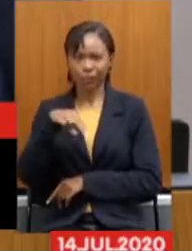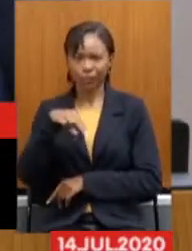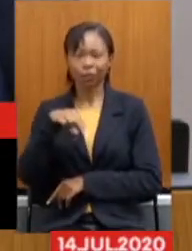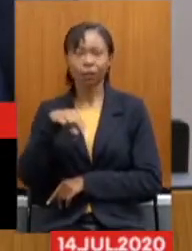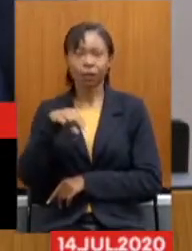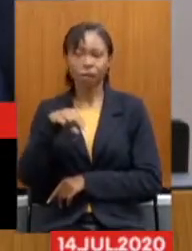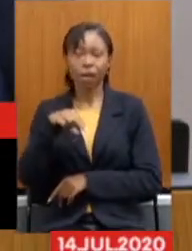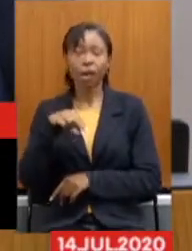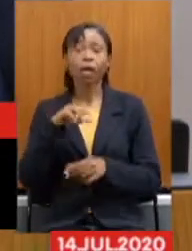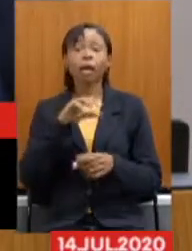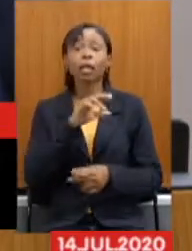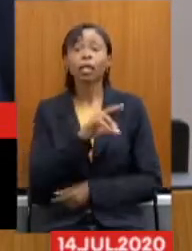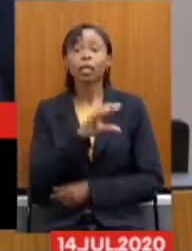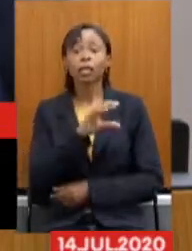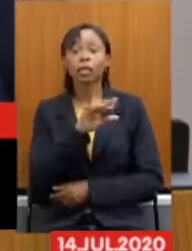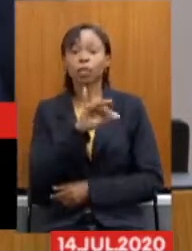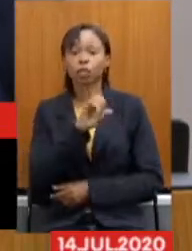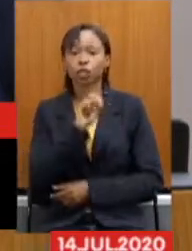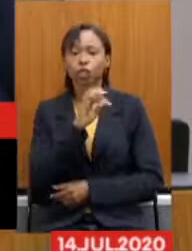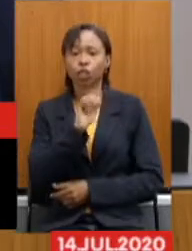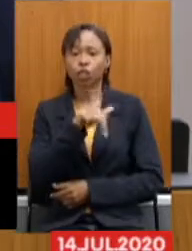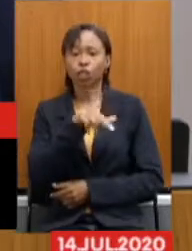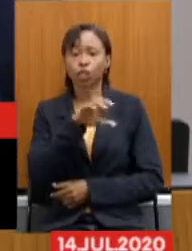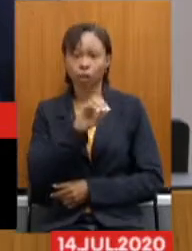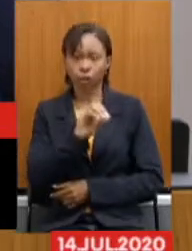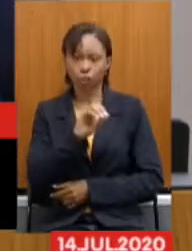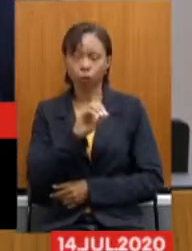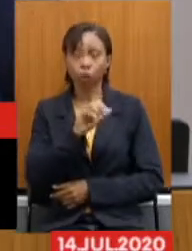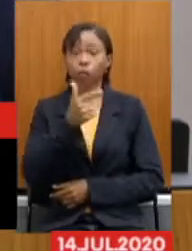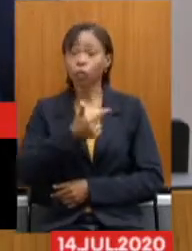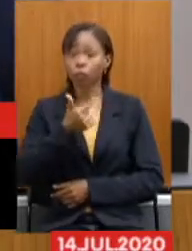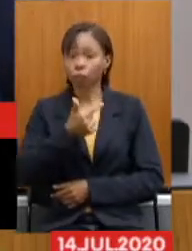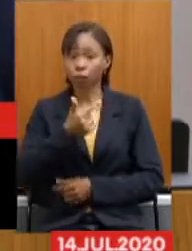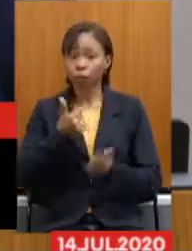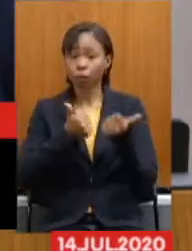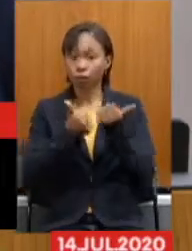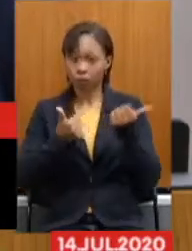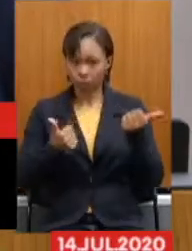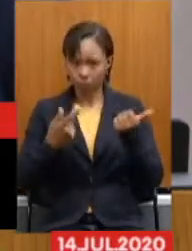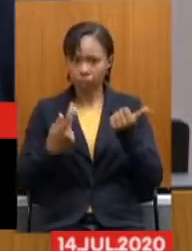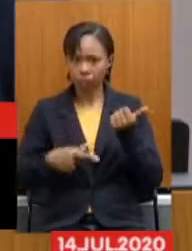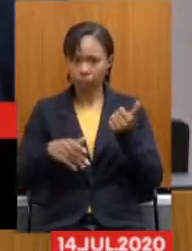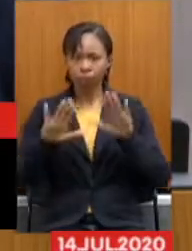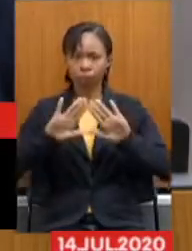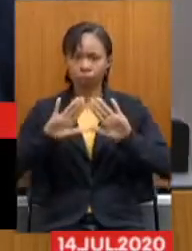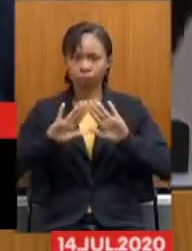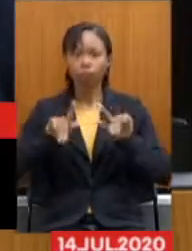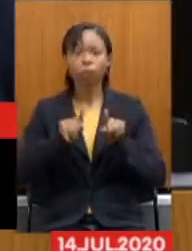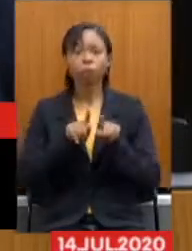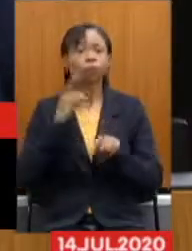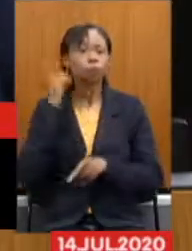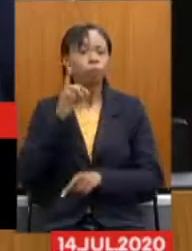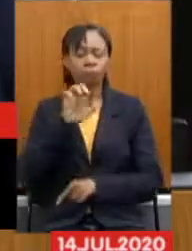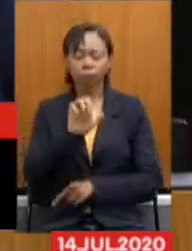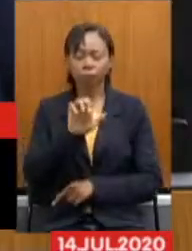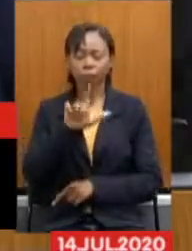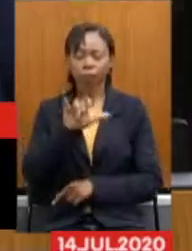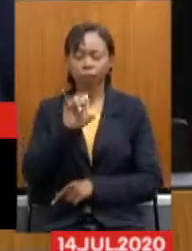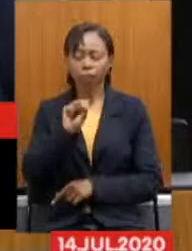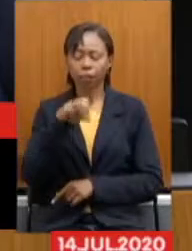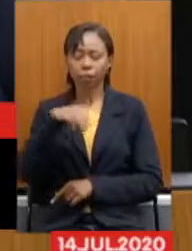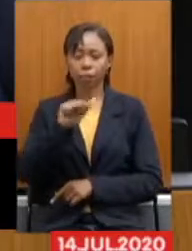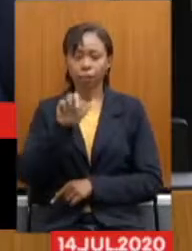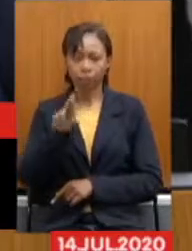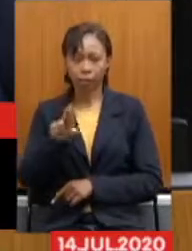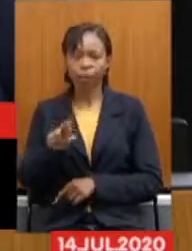Cristiano Silveira, segundo vice-presidente dessa casa, deputado Elismar Prado, deputado